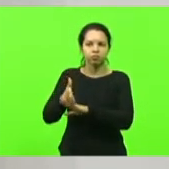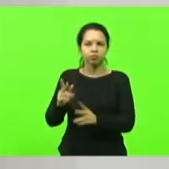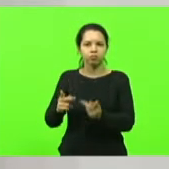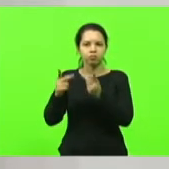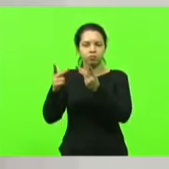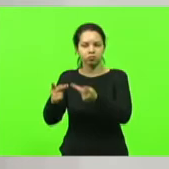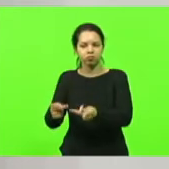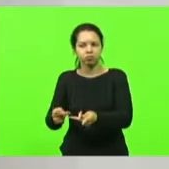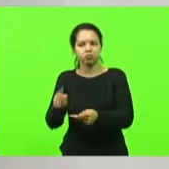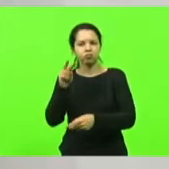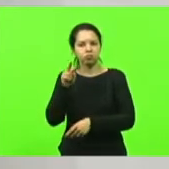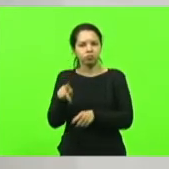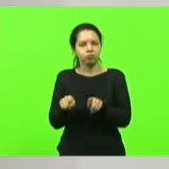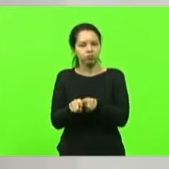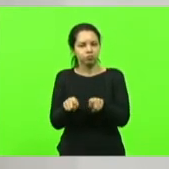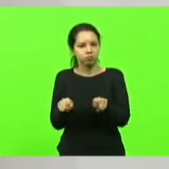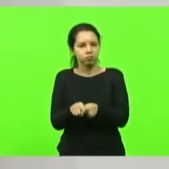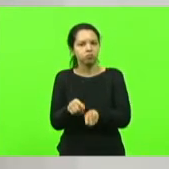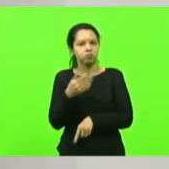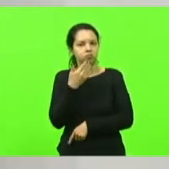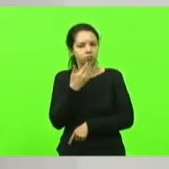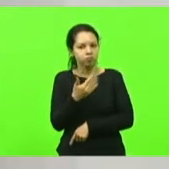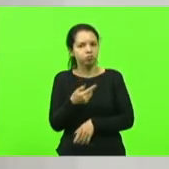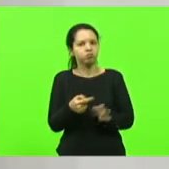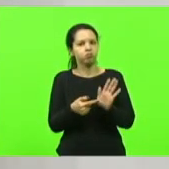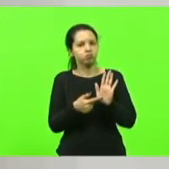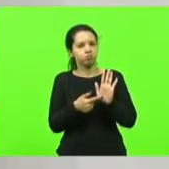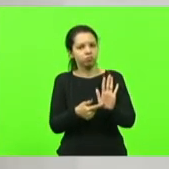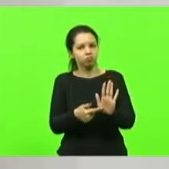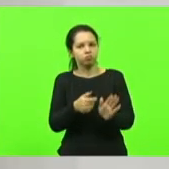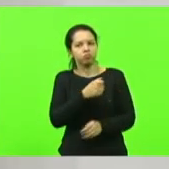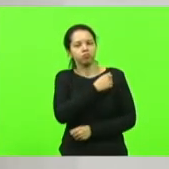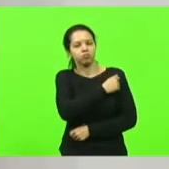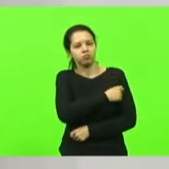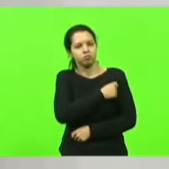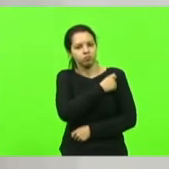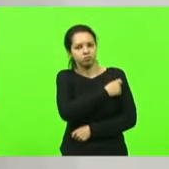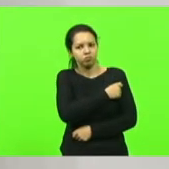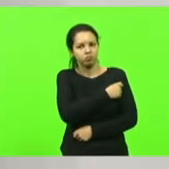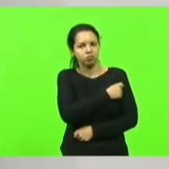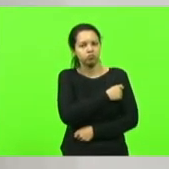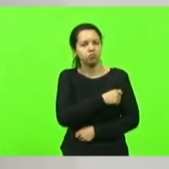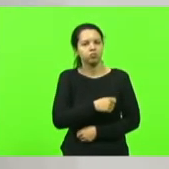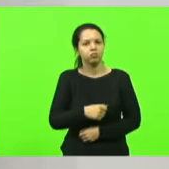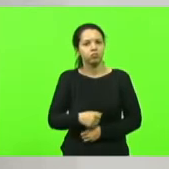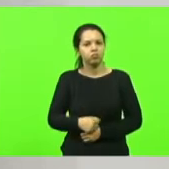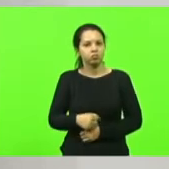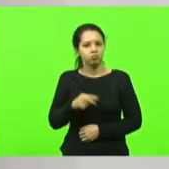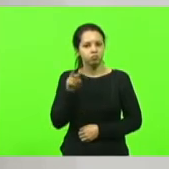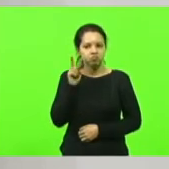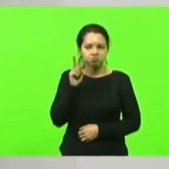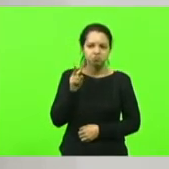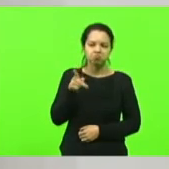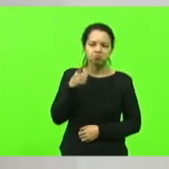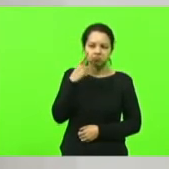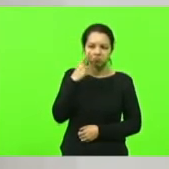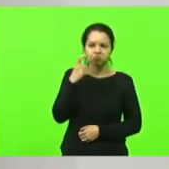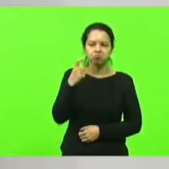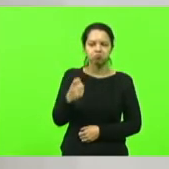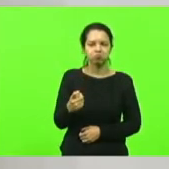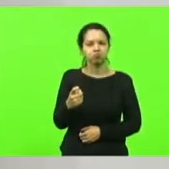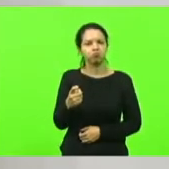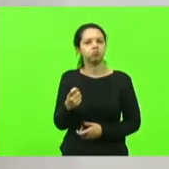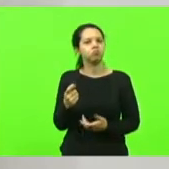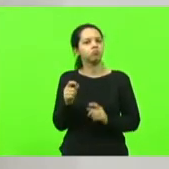inclusive, um pedido e uma apresentação dos alunos que achei muito interessante e que